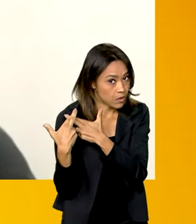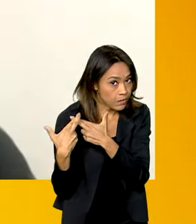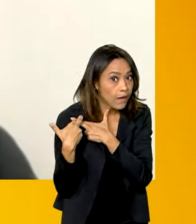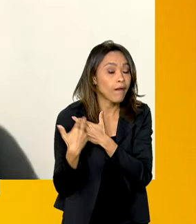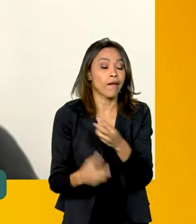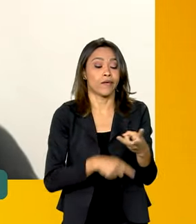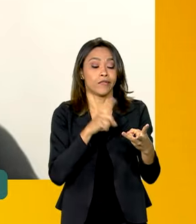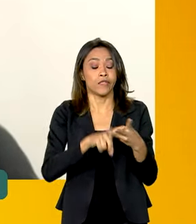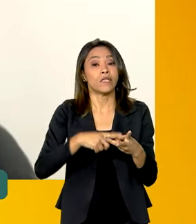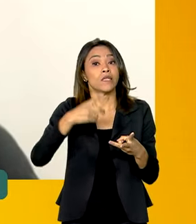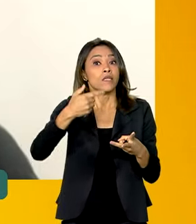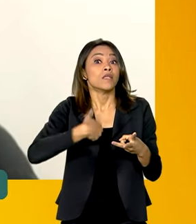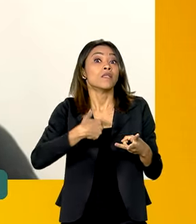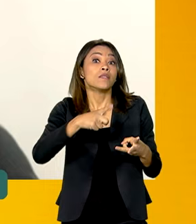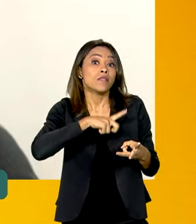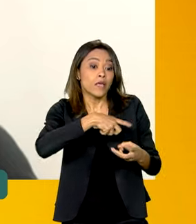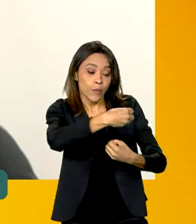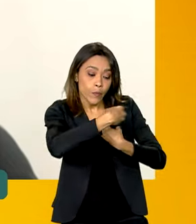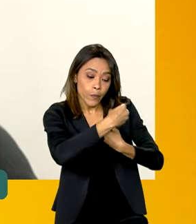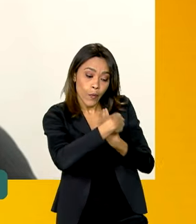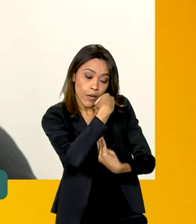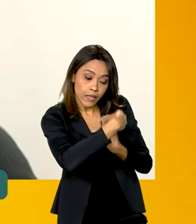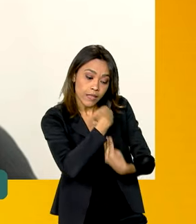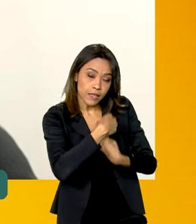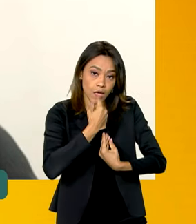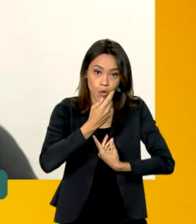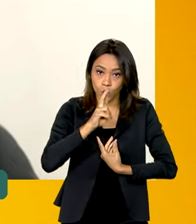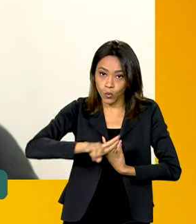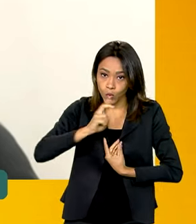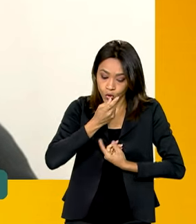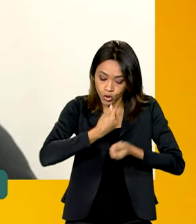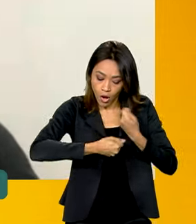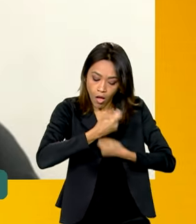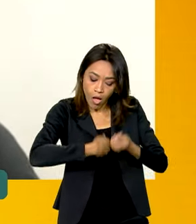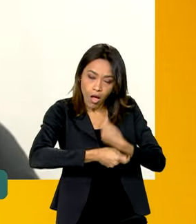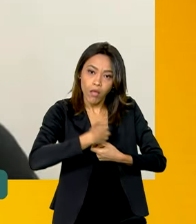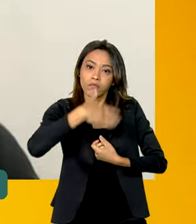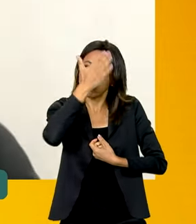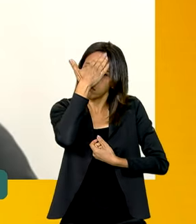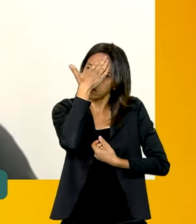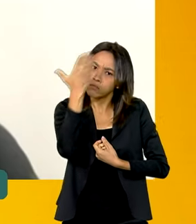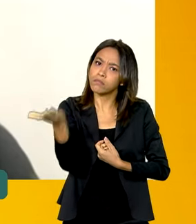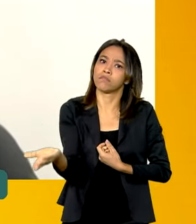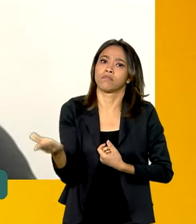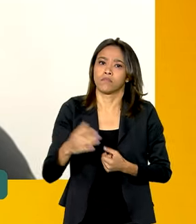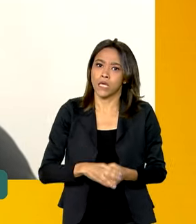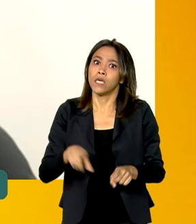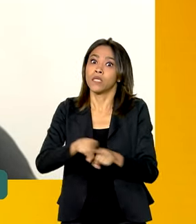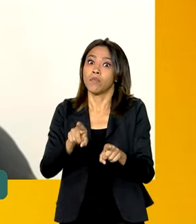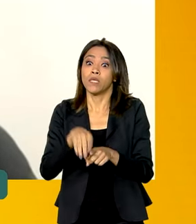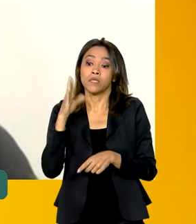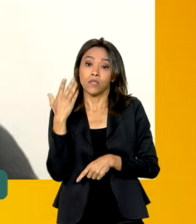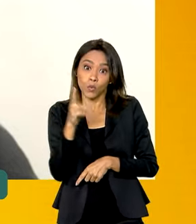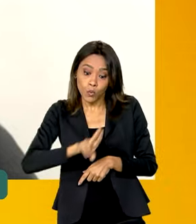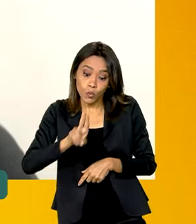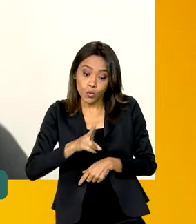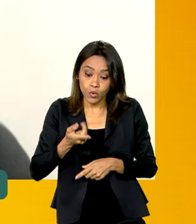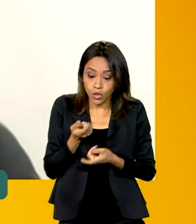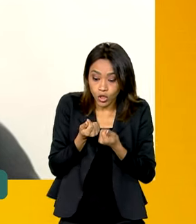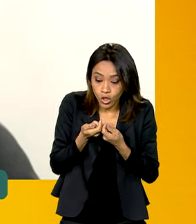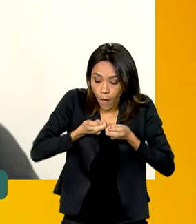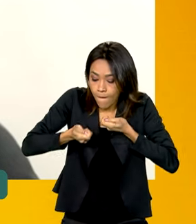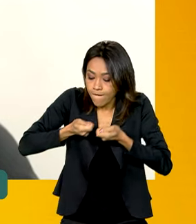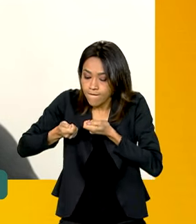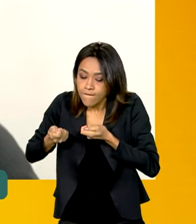financeira, a melhor gestão dos recursos nas suas finanças pessoais. Então,